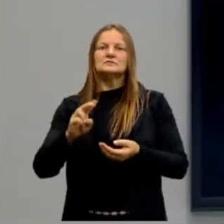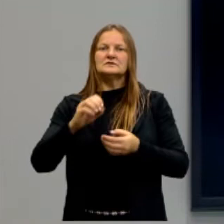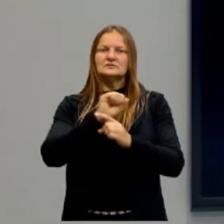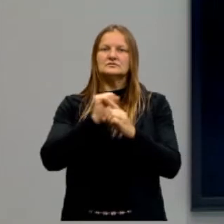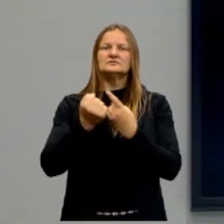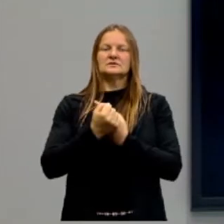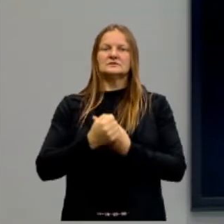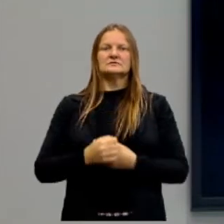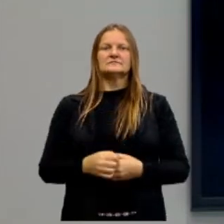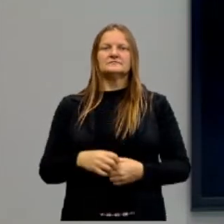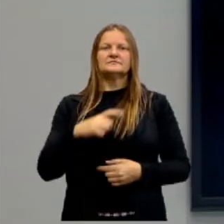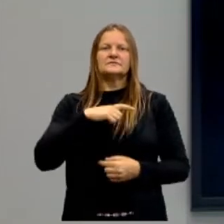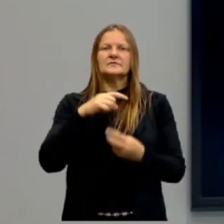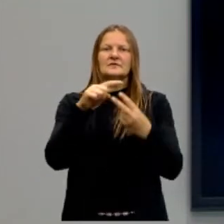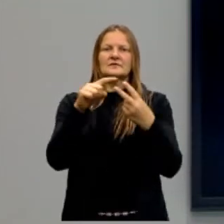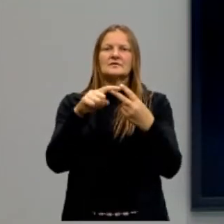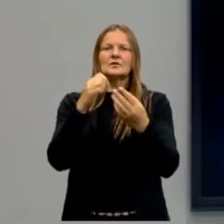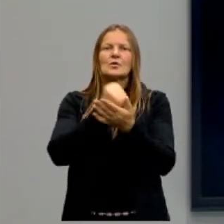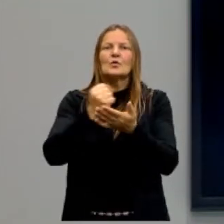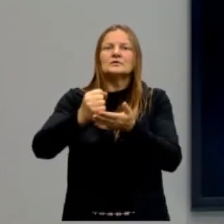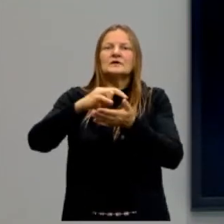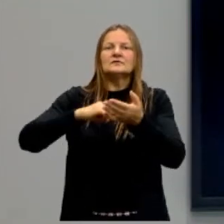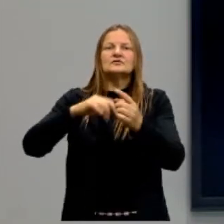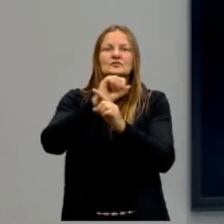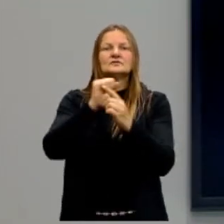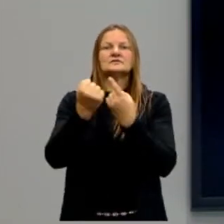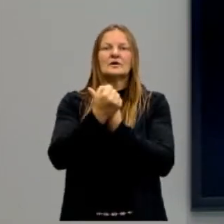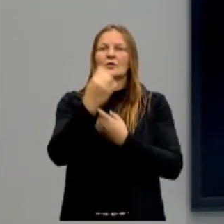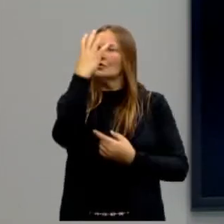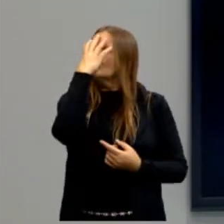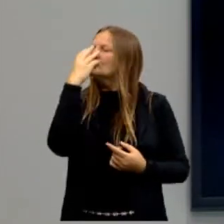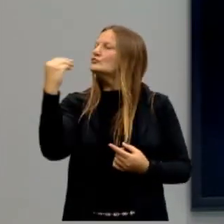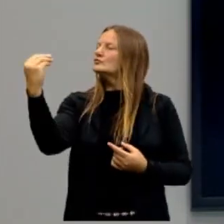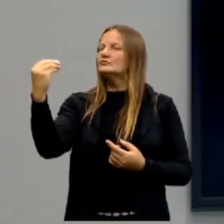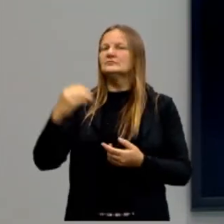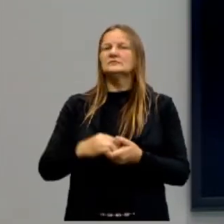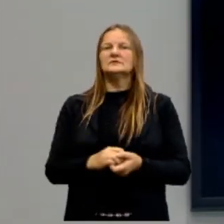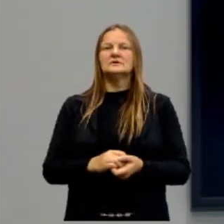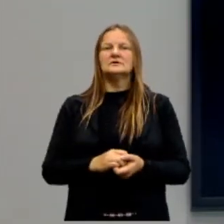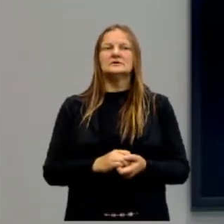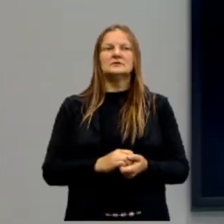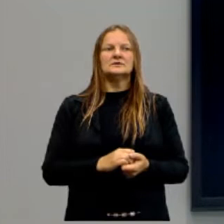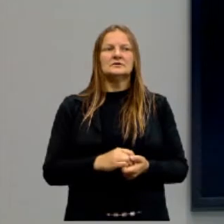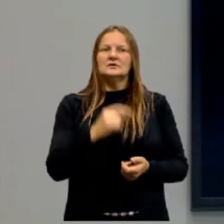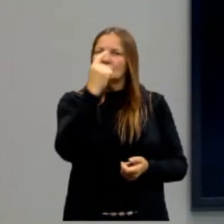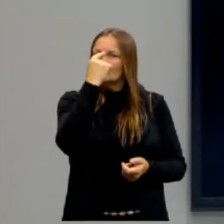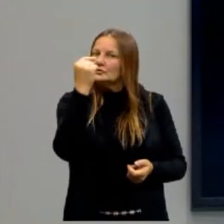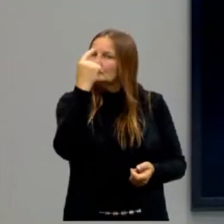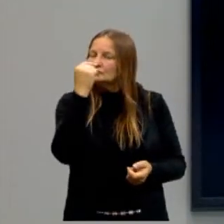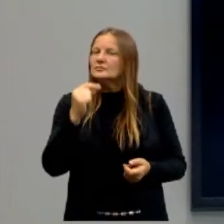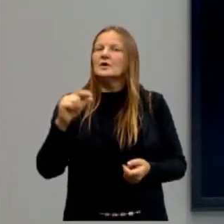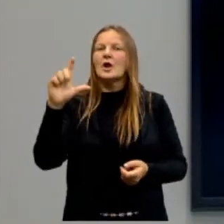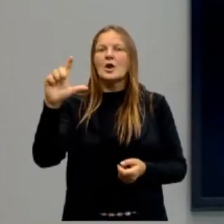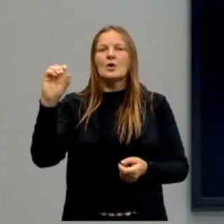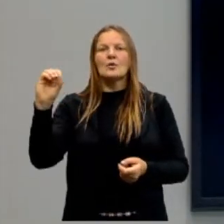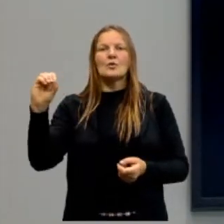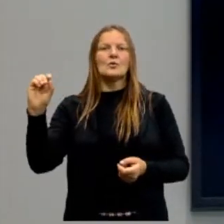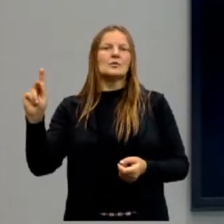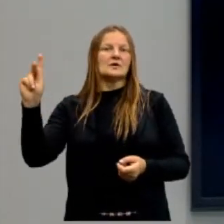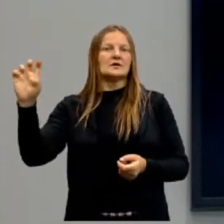Dois outros pensadores do contrato social, Thomas Hobbes e John Locke, já muito conhecidos, eles estão muito na moda.